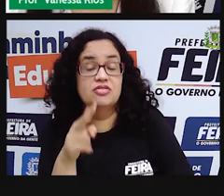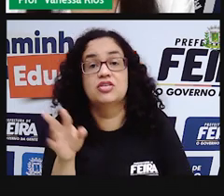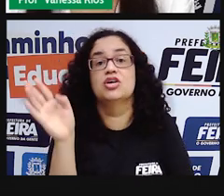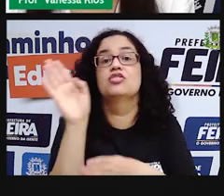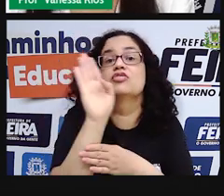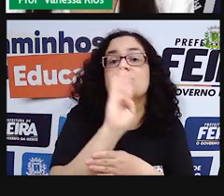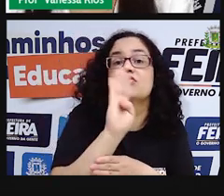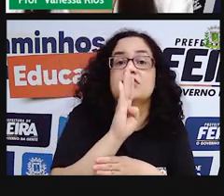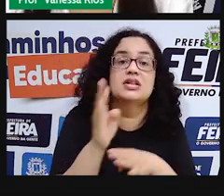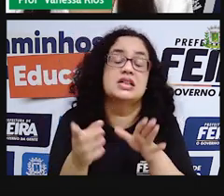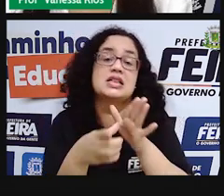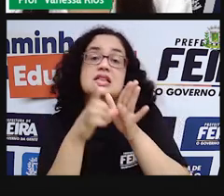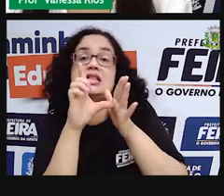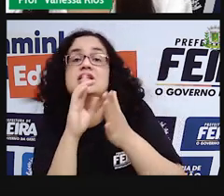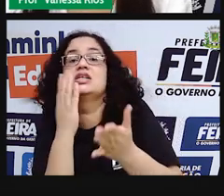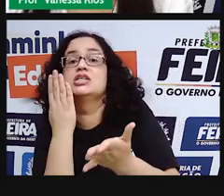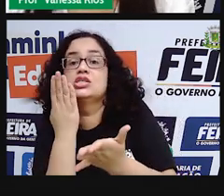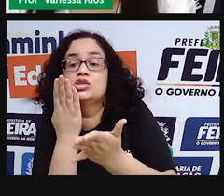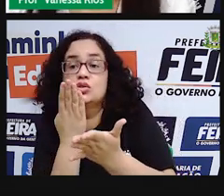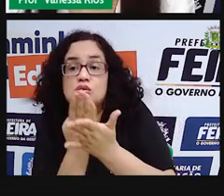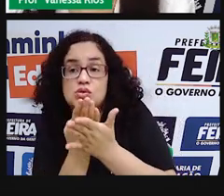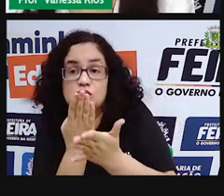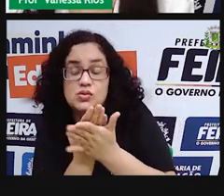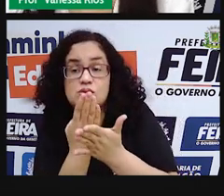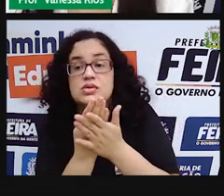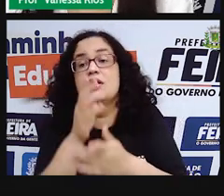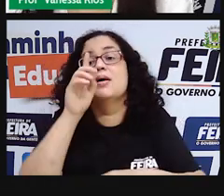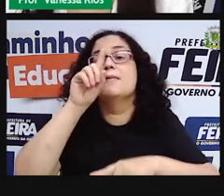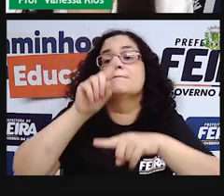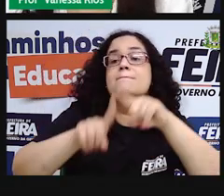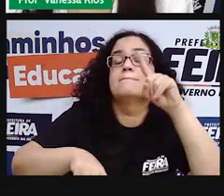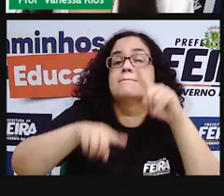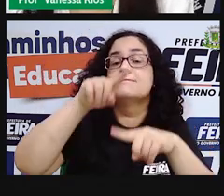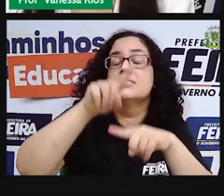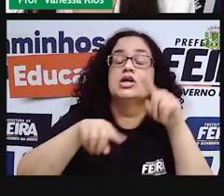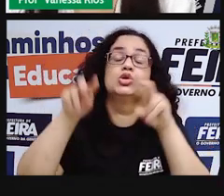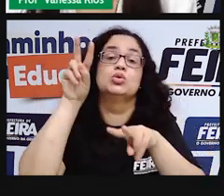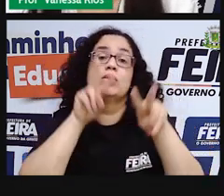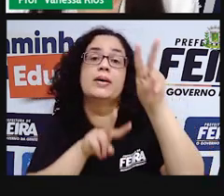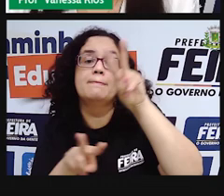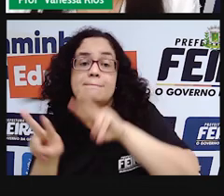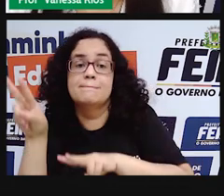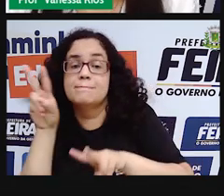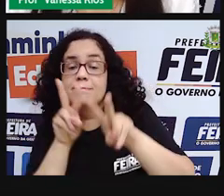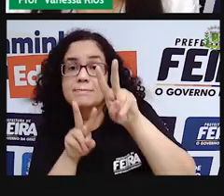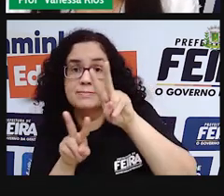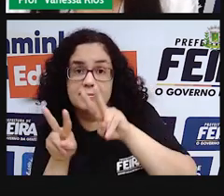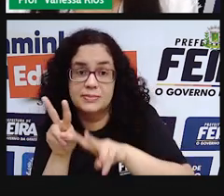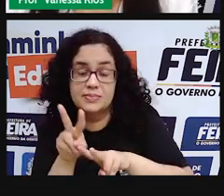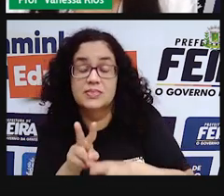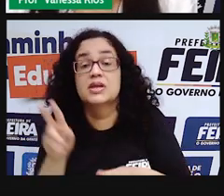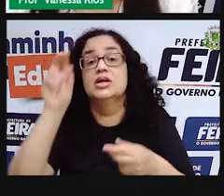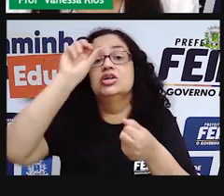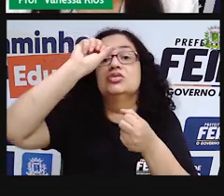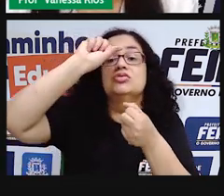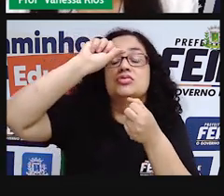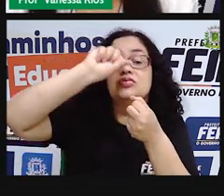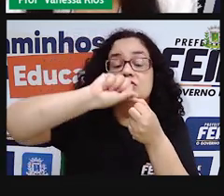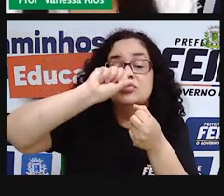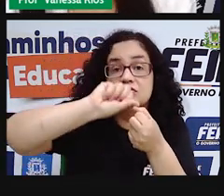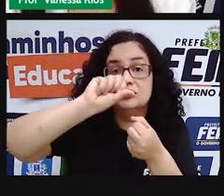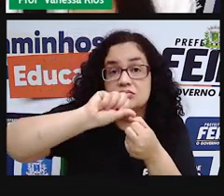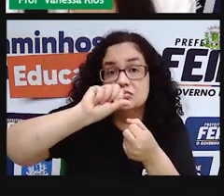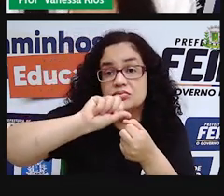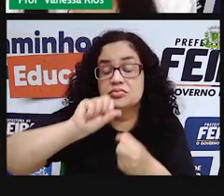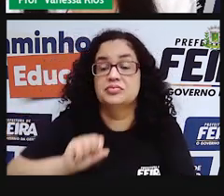anteriores, estudando sobre os materiais, já observamos do que que os materiais são feitos, são